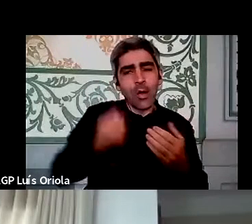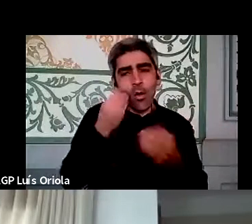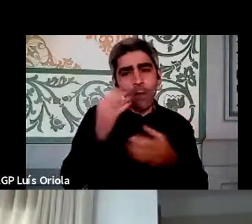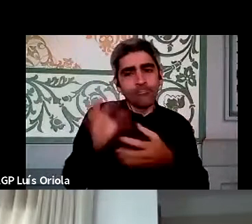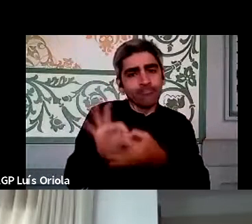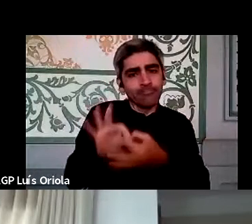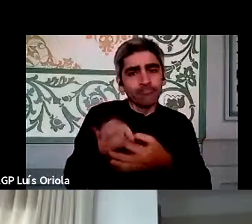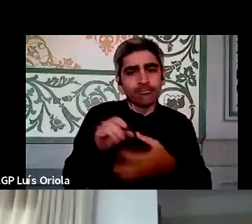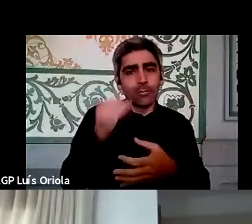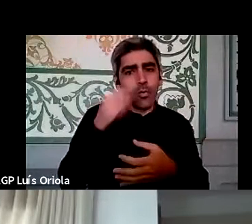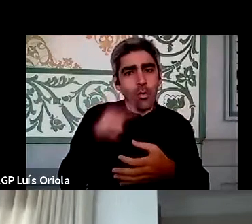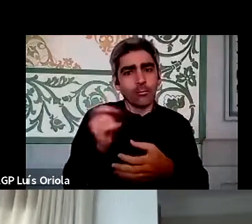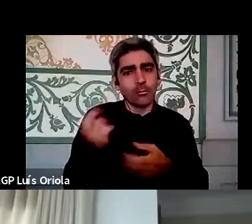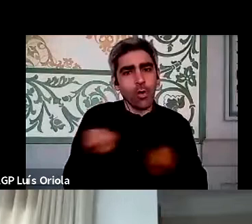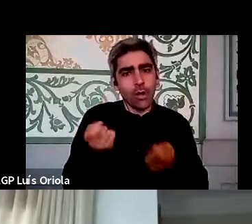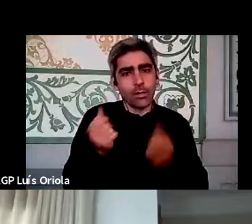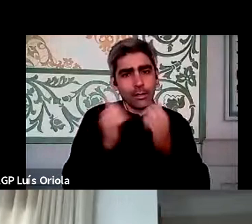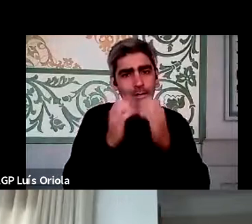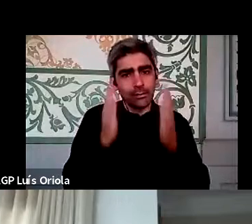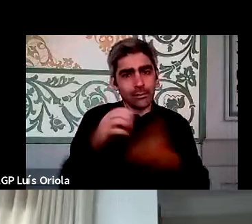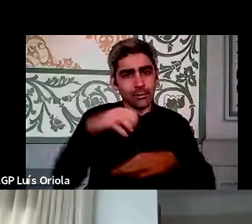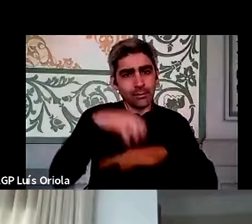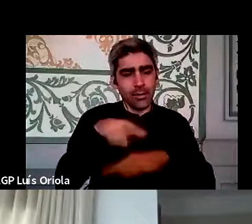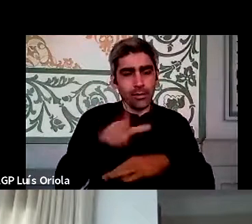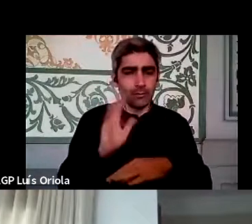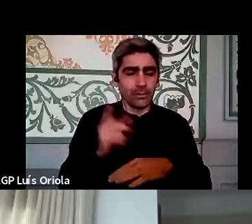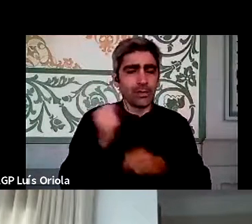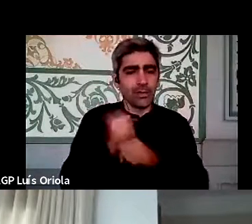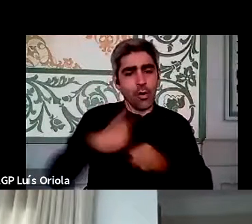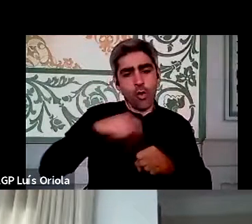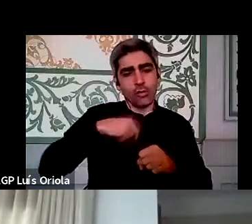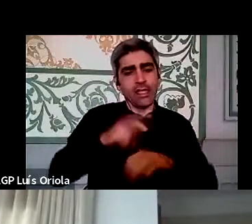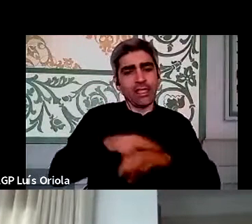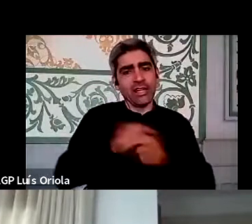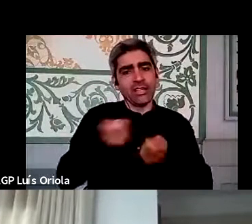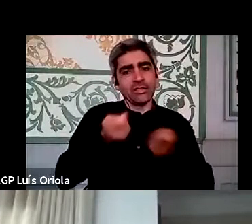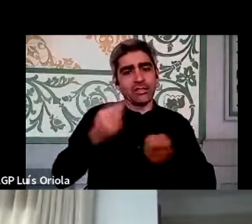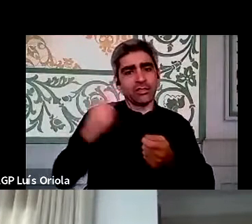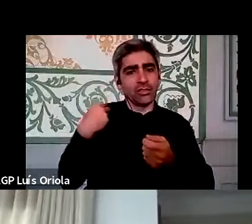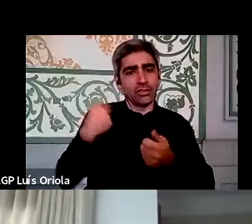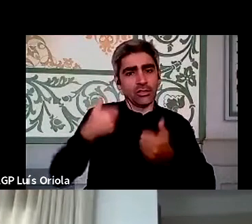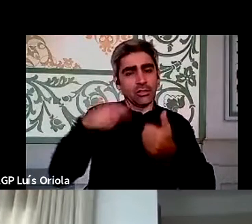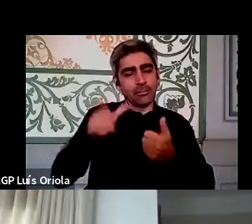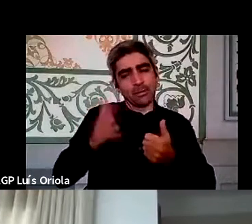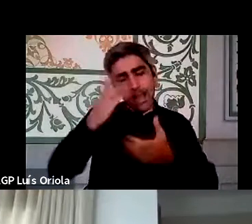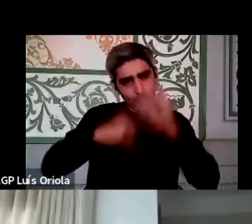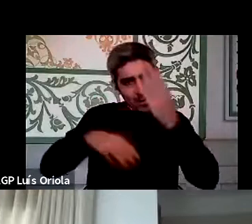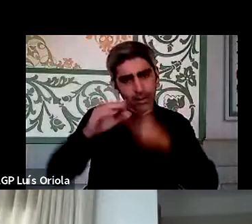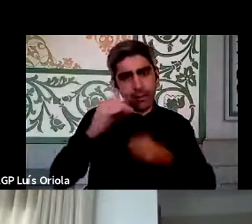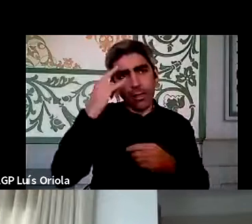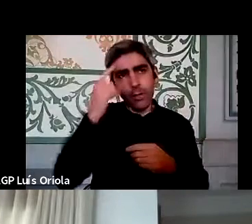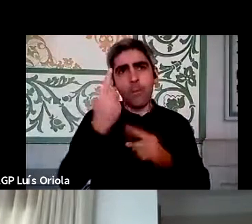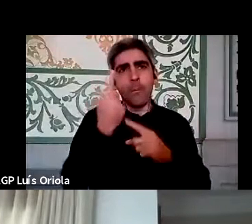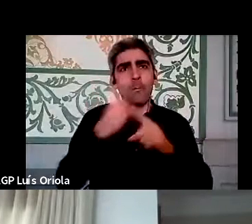organização. Isso é um trabalho que nós enquanto dirigentes temos que aprender via aquela, há aquela ideia do vem uma vez por